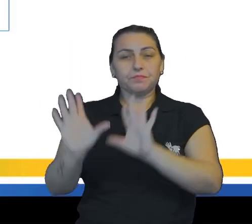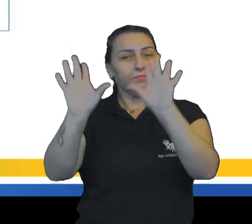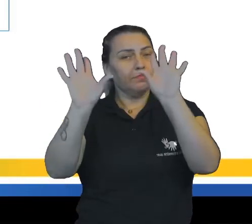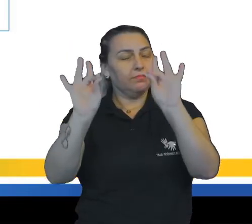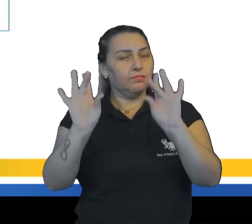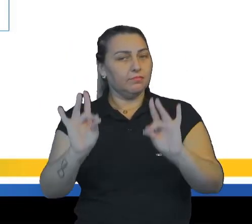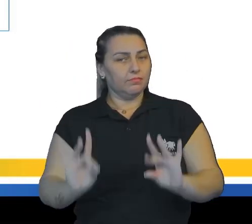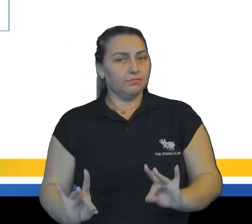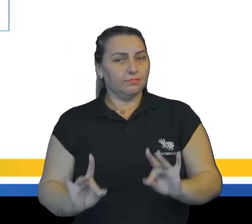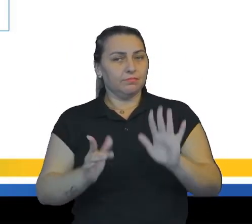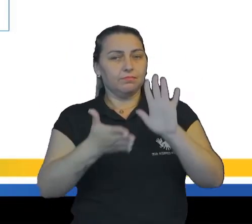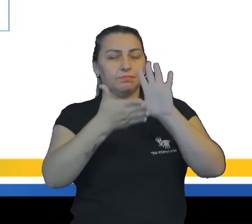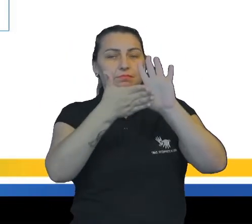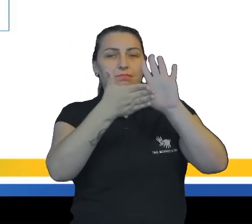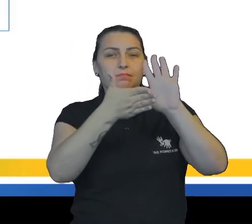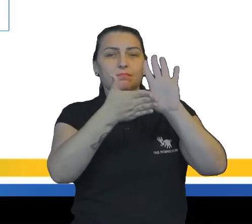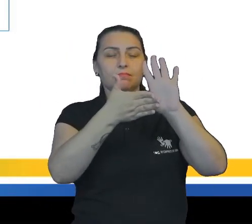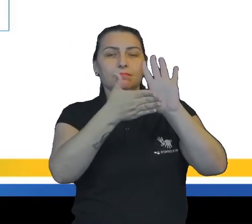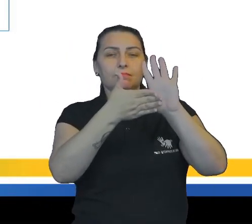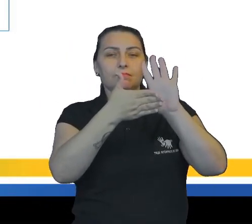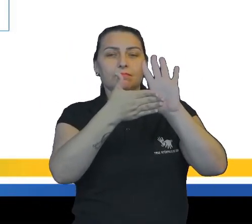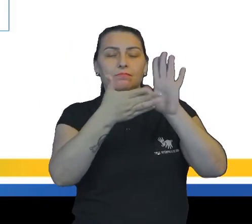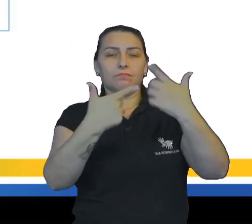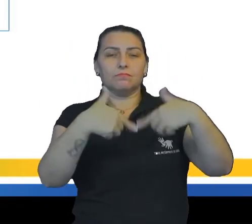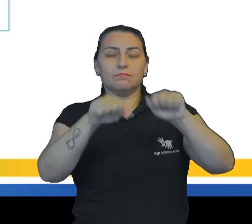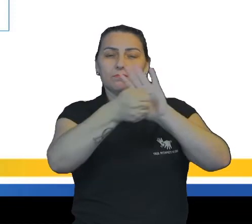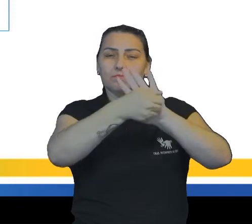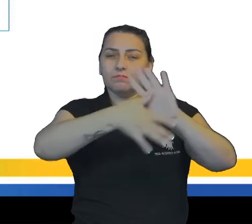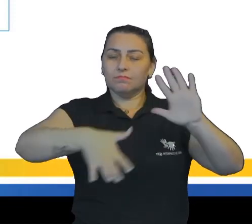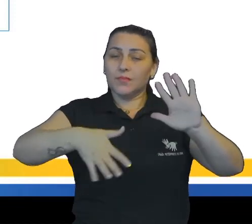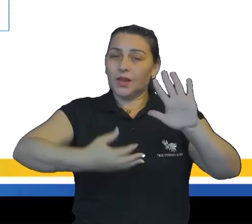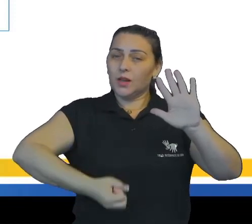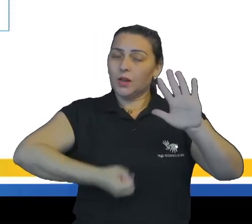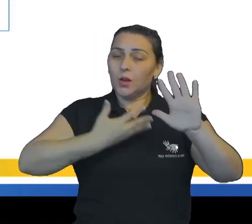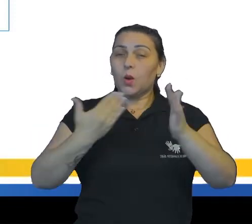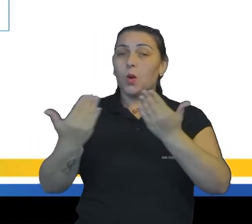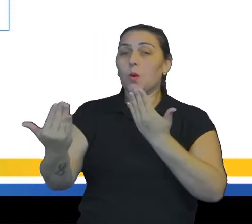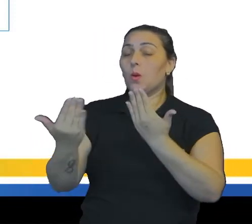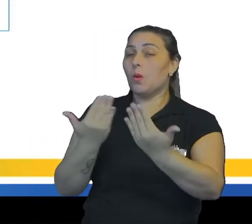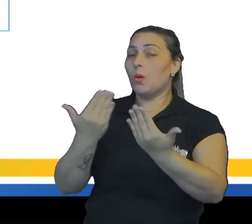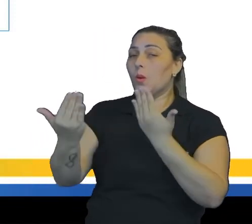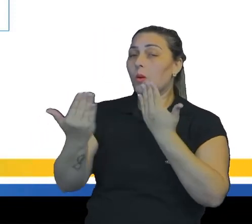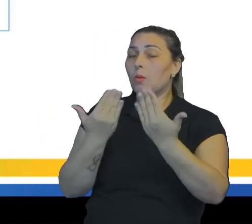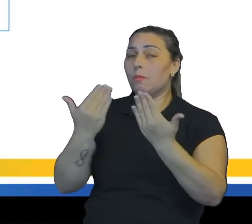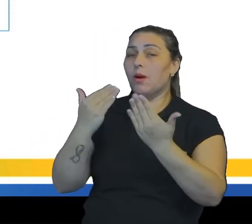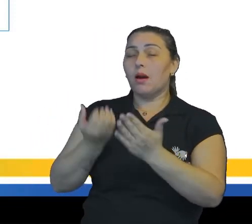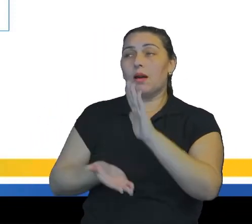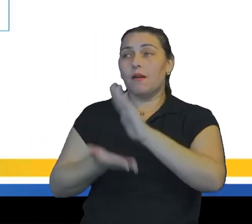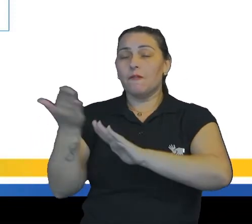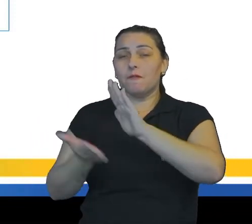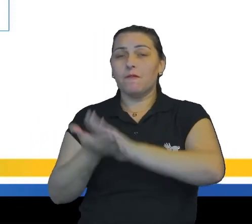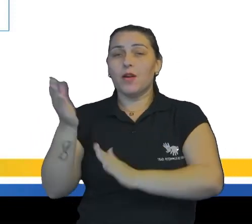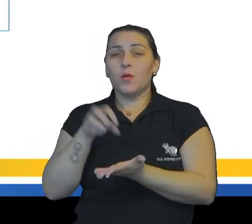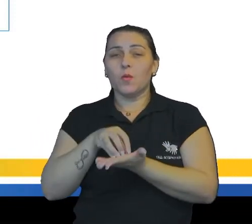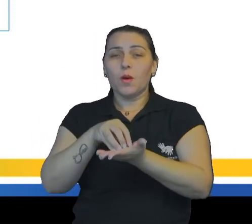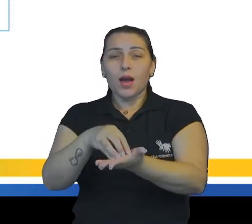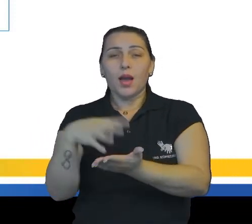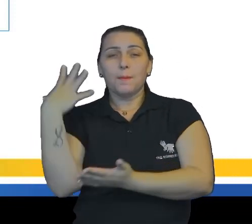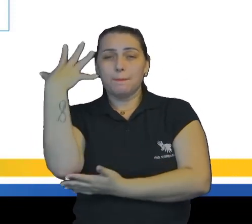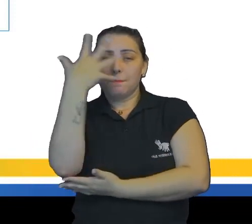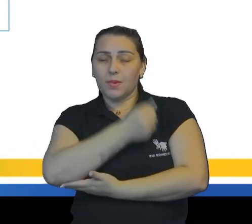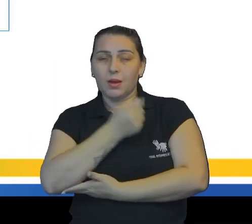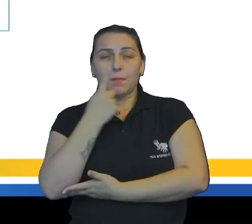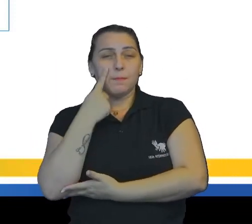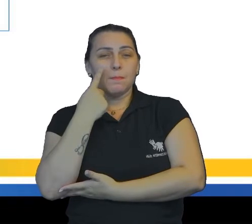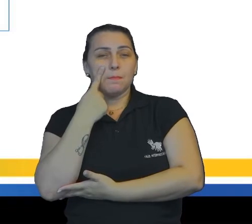cena como uma linguagem expressiva e mais poética. Ela compara a viagem a uma ilha encantada, Como podemos observar nessa